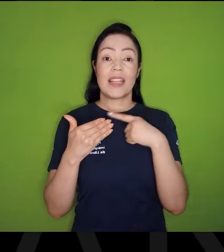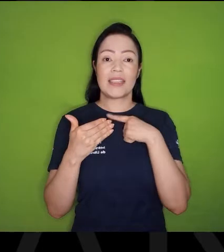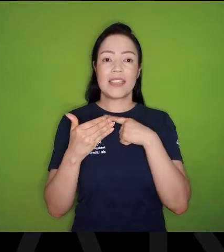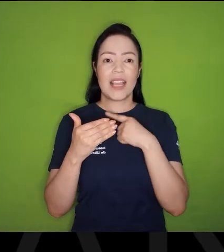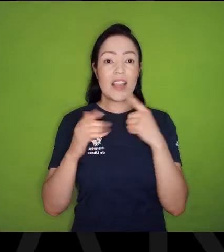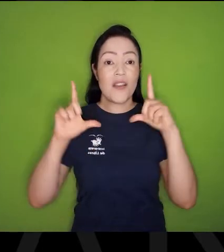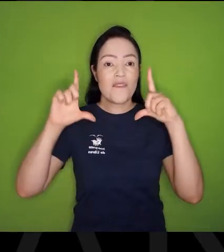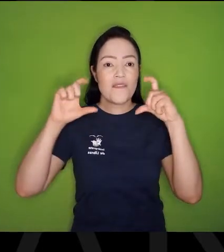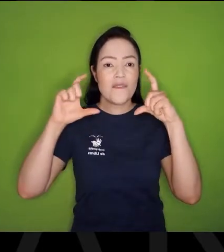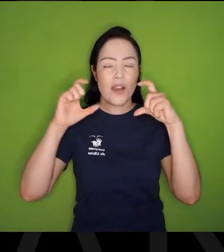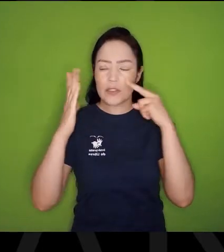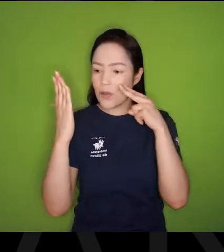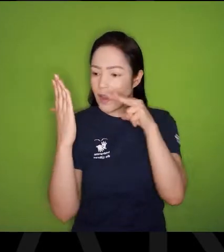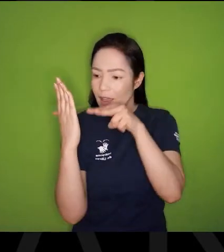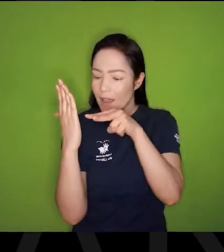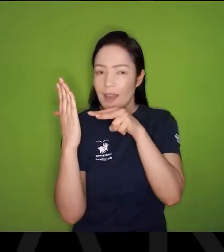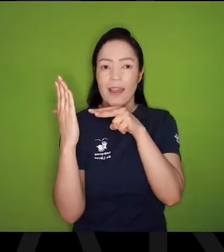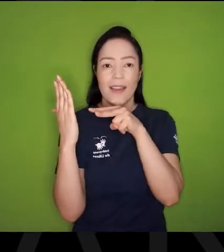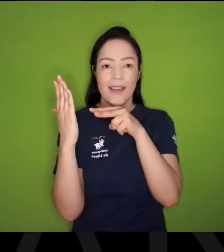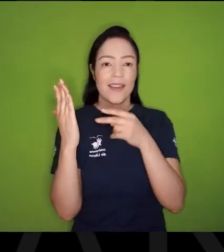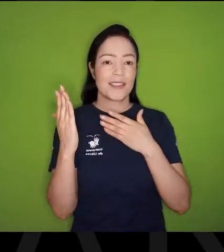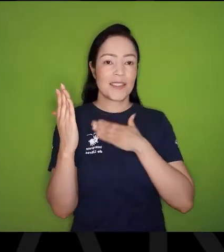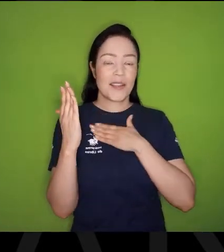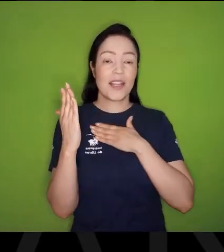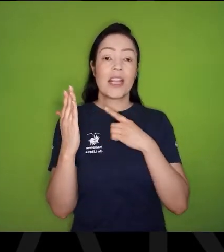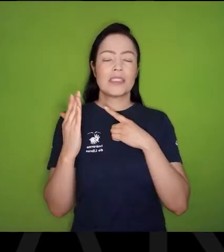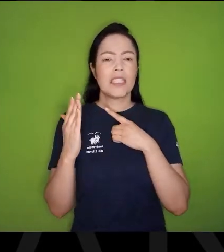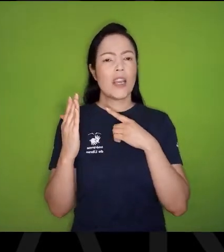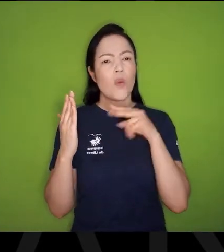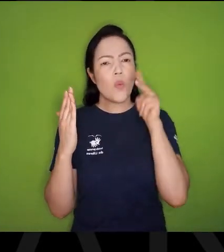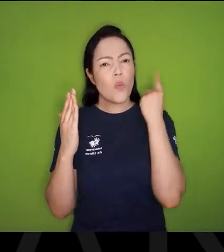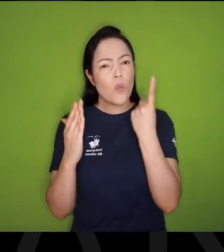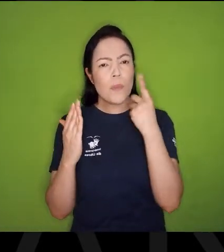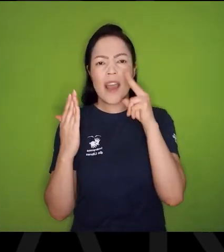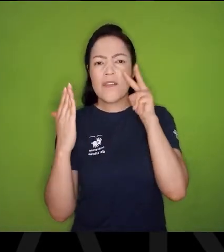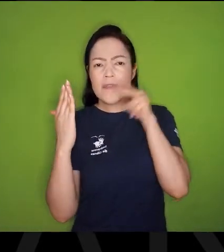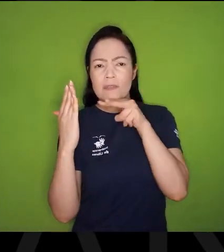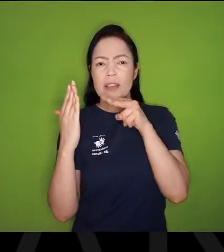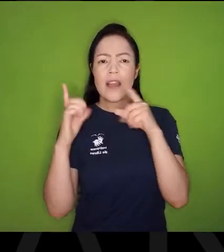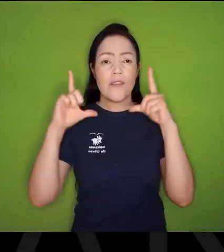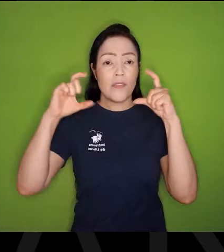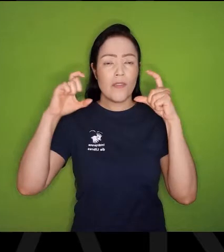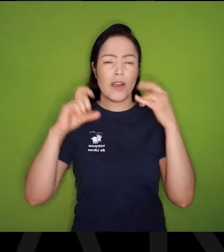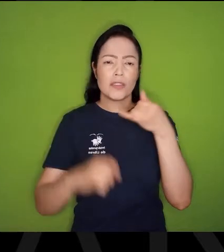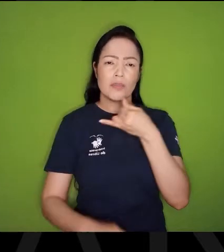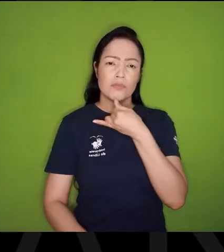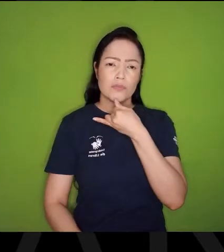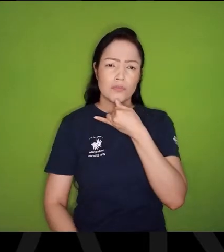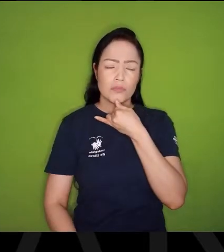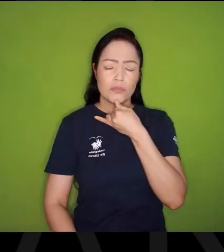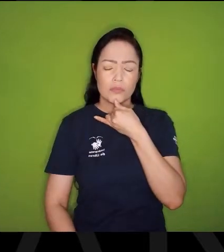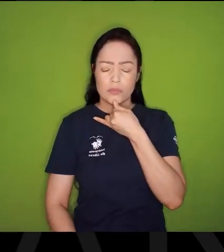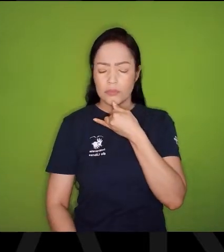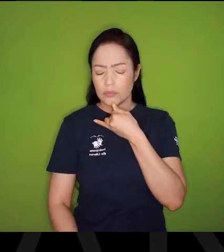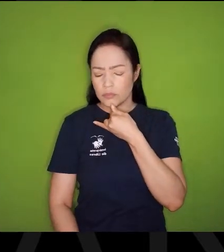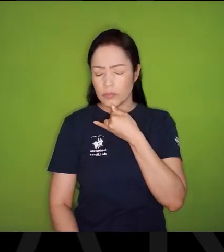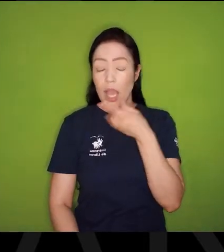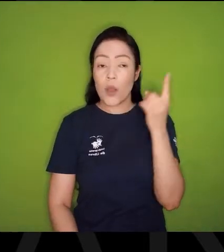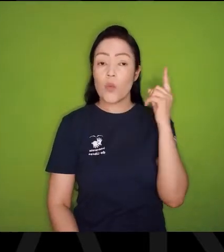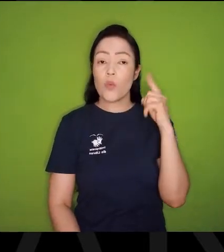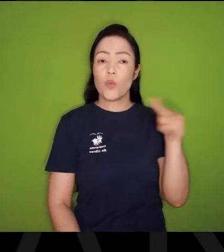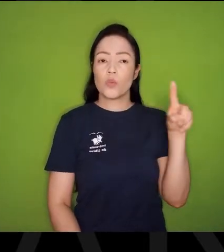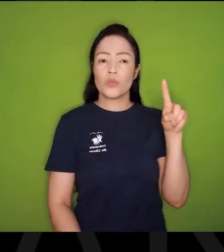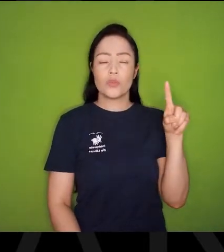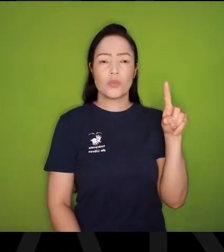fotografias ali, Tinha uma foto dele, Tristíssima. Era a última foto desta